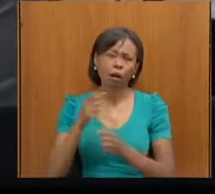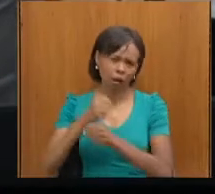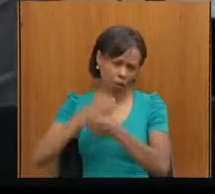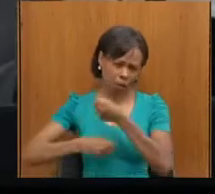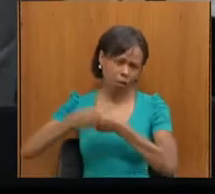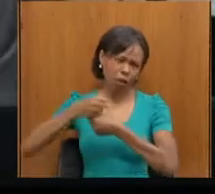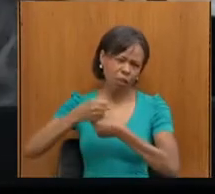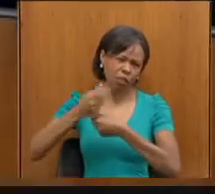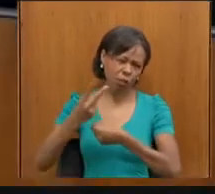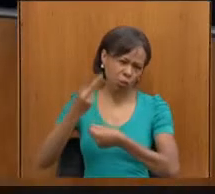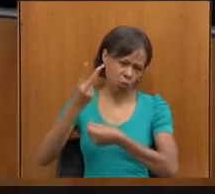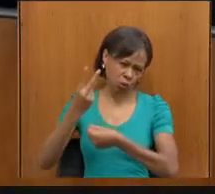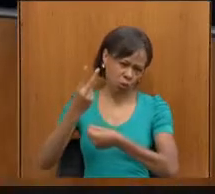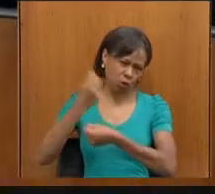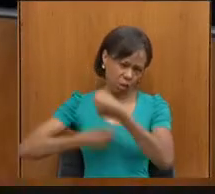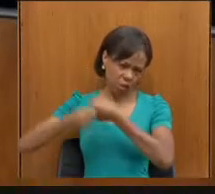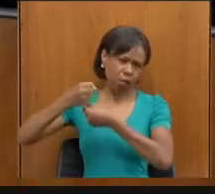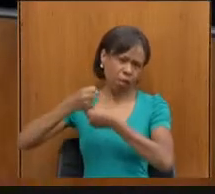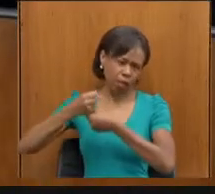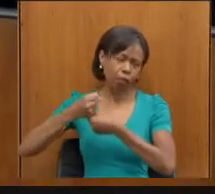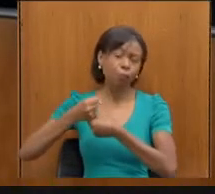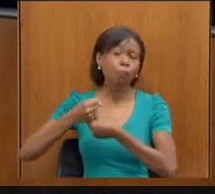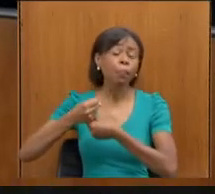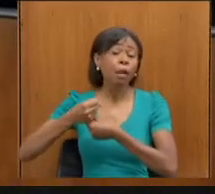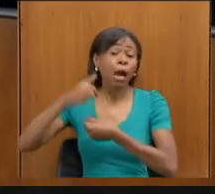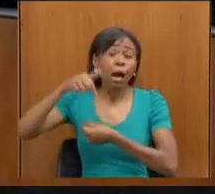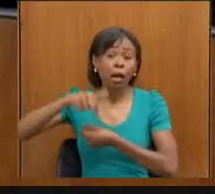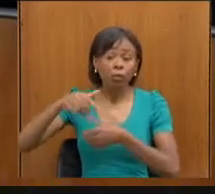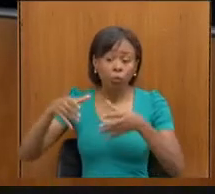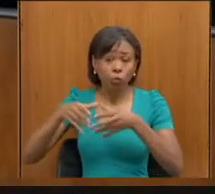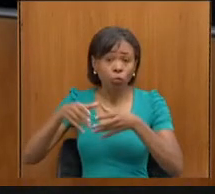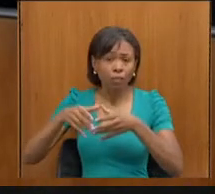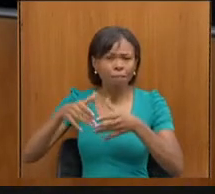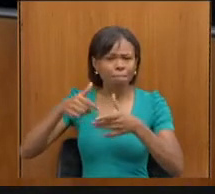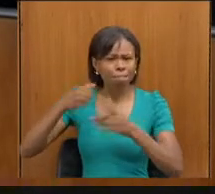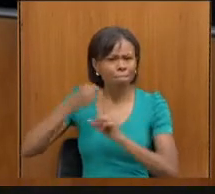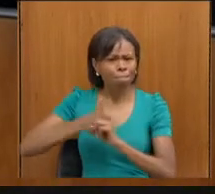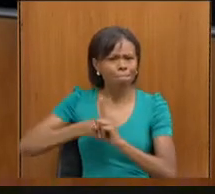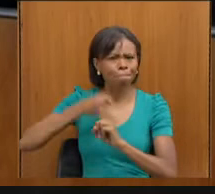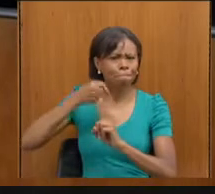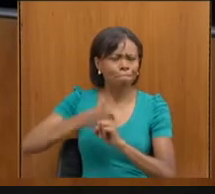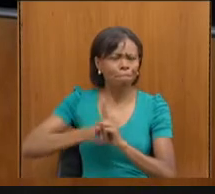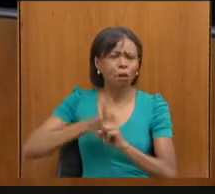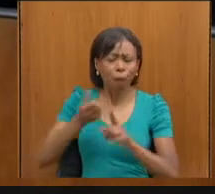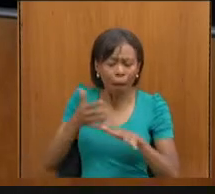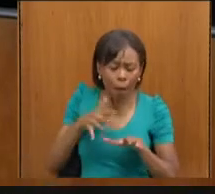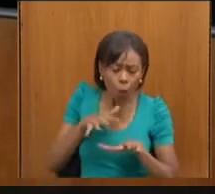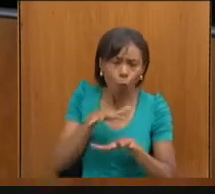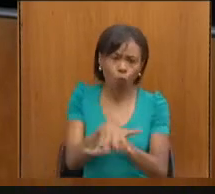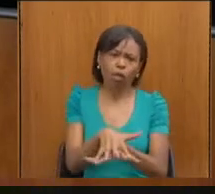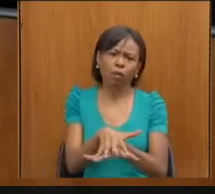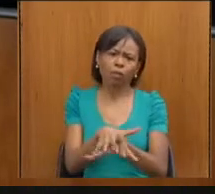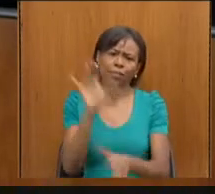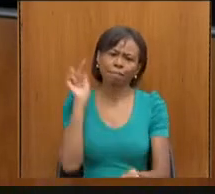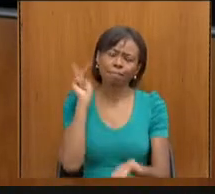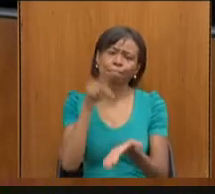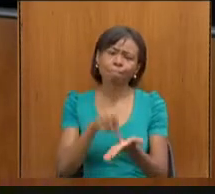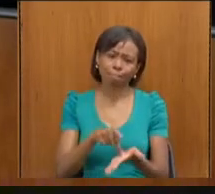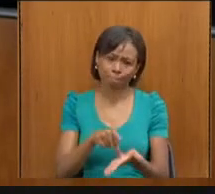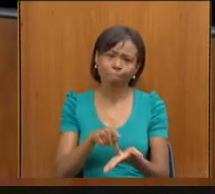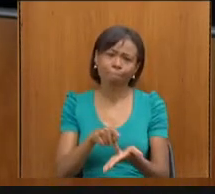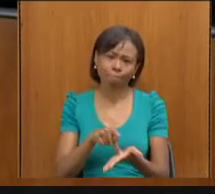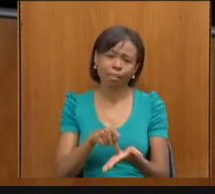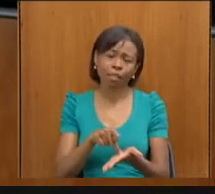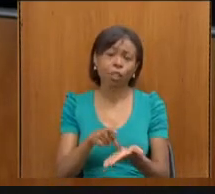pandemia, essa comissão lutou de forma incansável por essa inclusão na prática, fazendo aqui e registrando